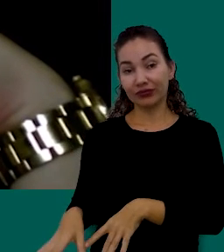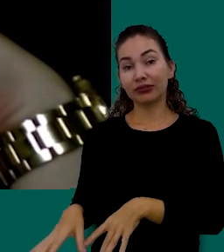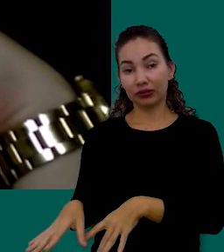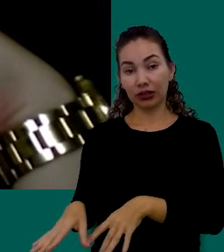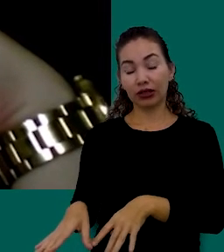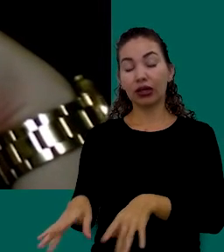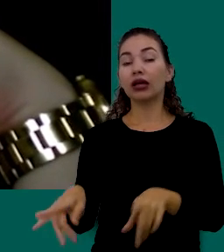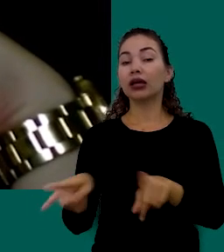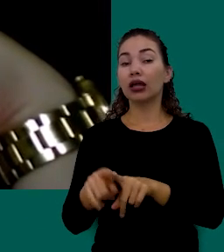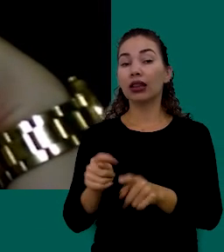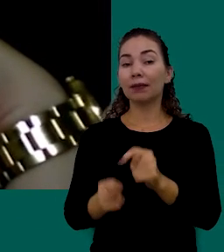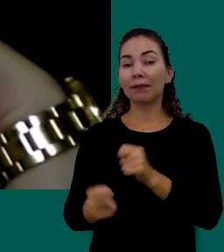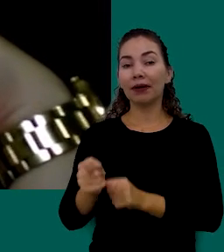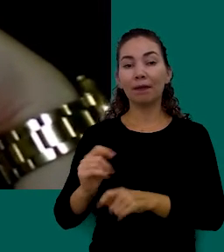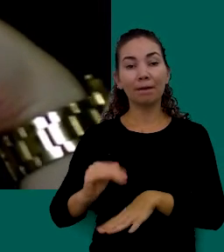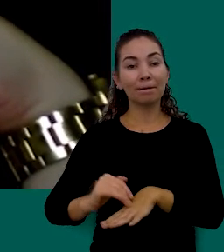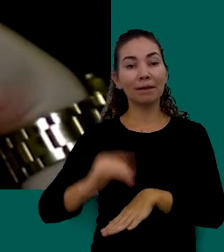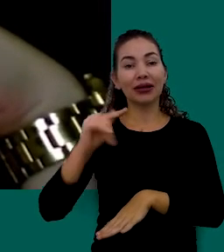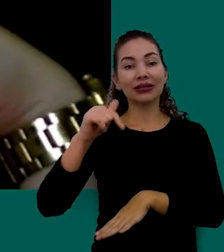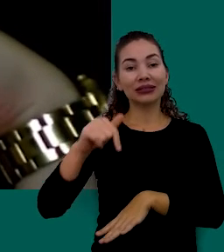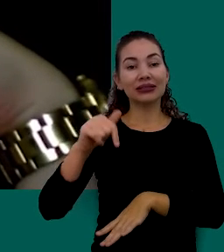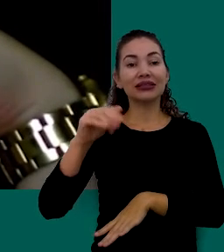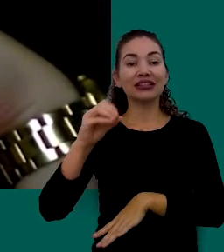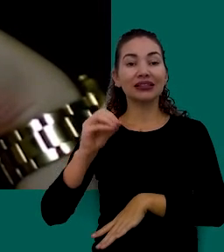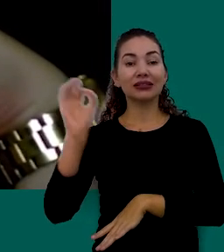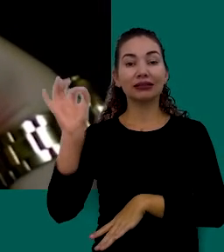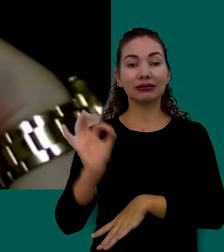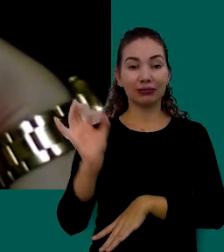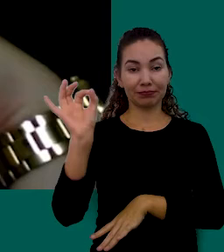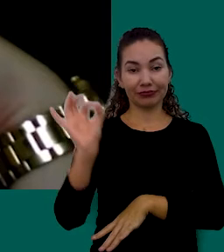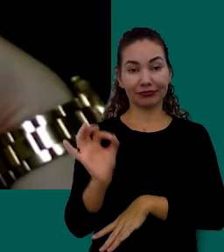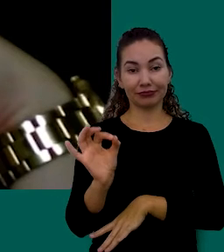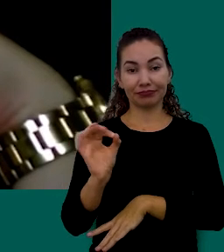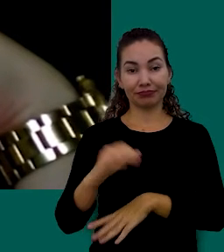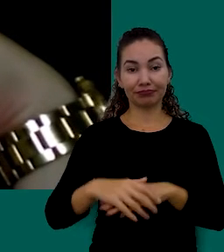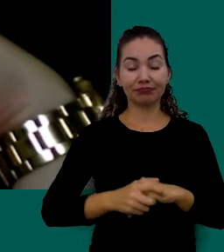E Economiza Mais De 70%